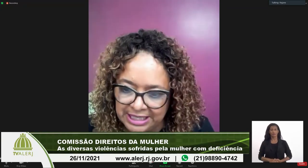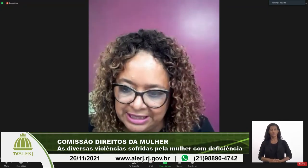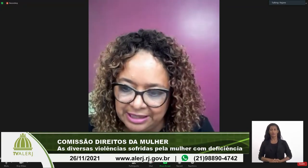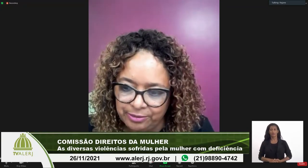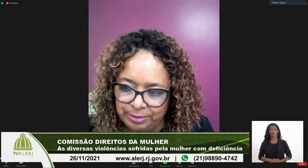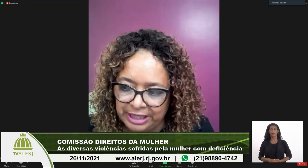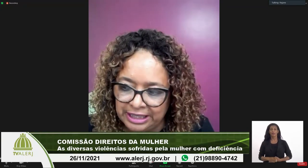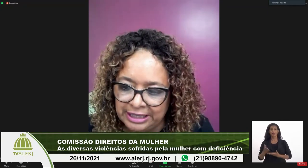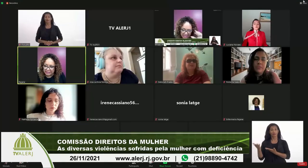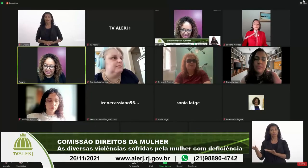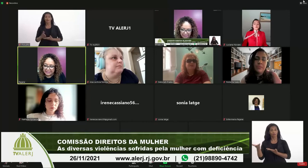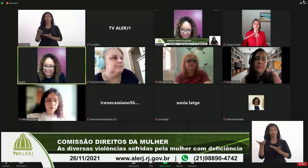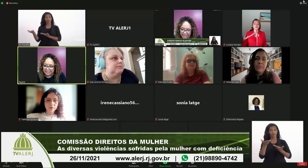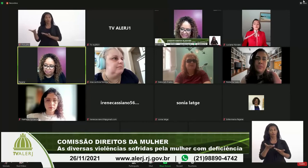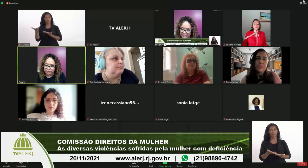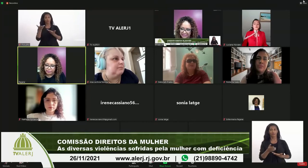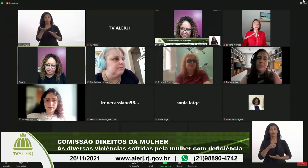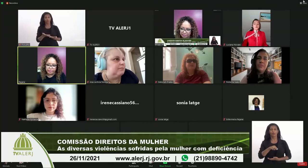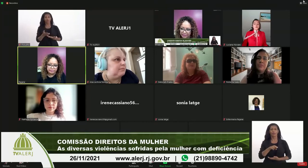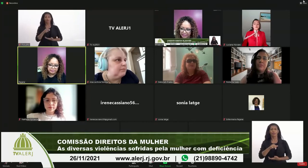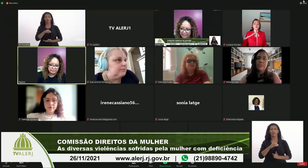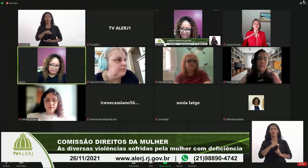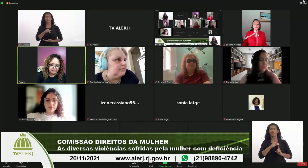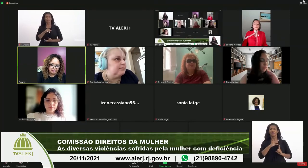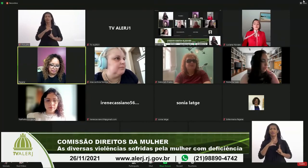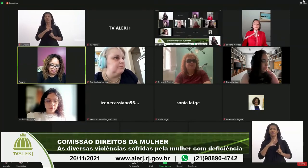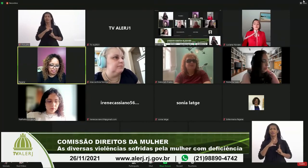Passar, então, para a Natália, por favor.